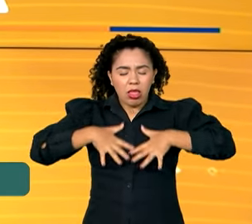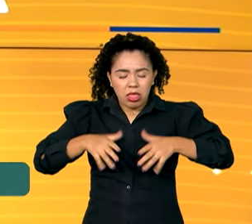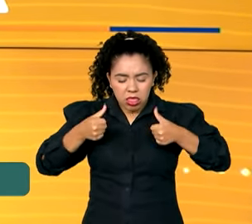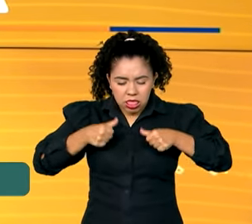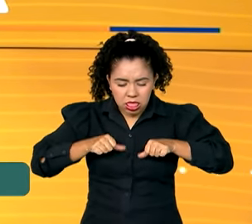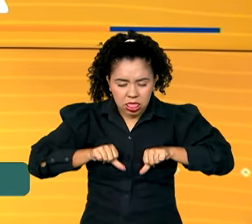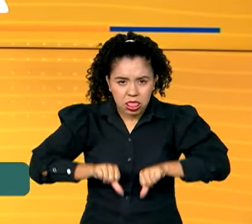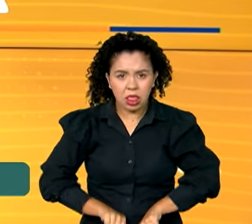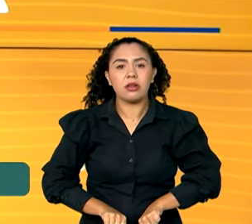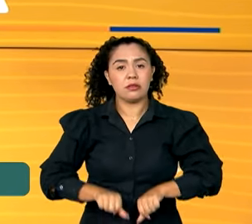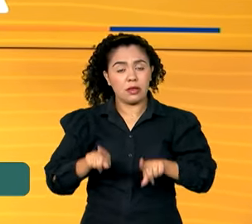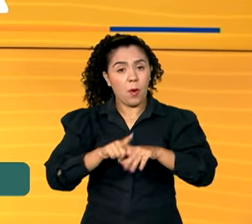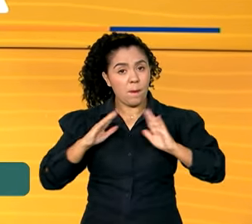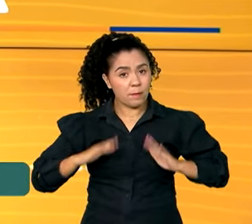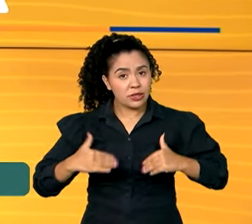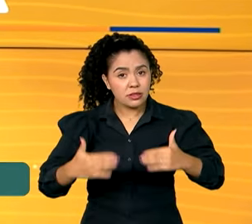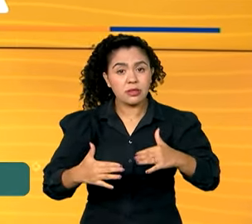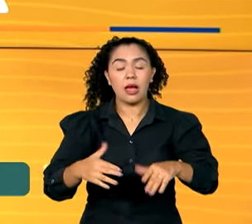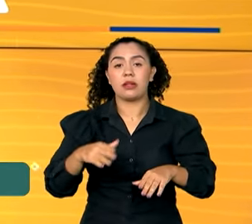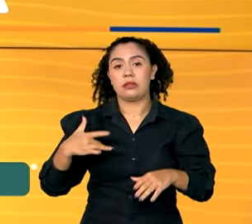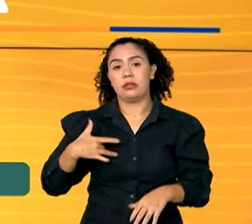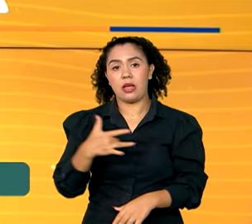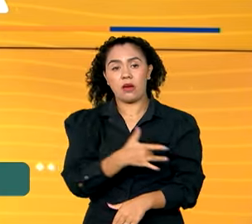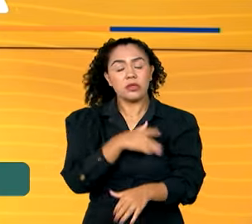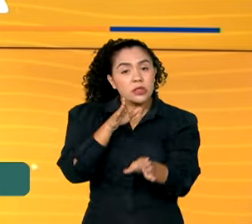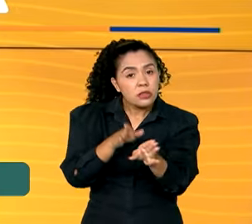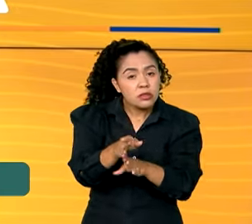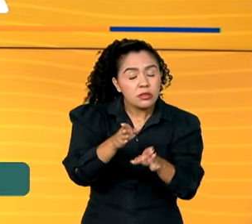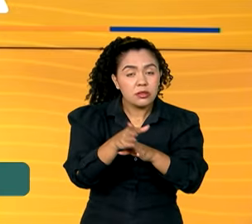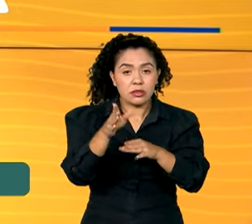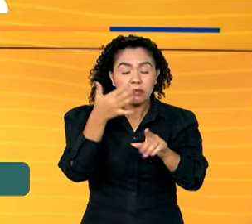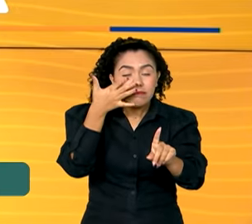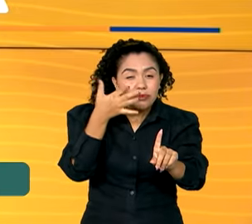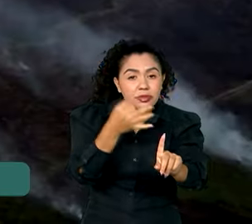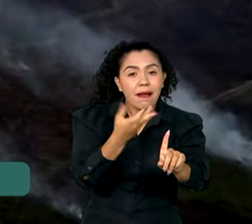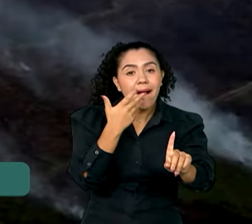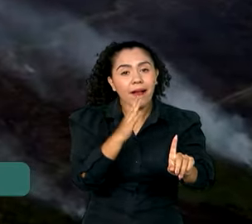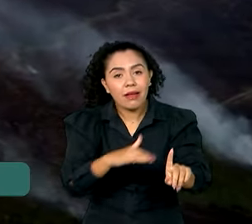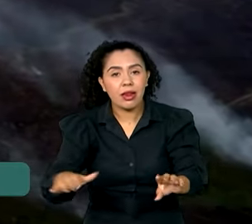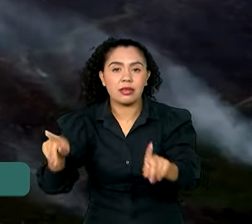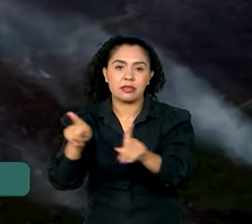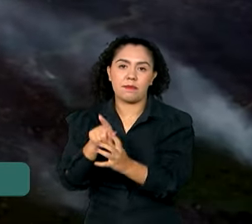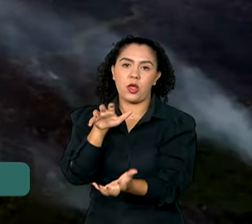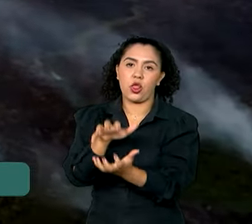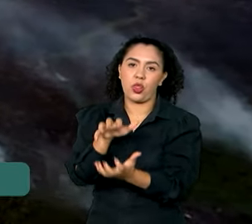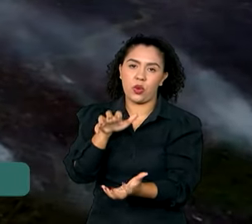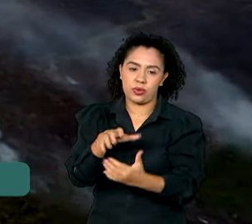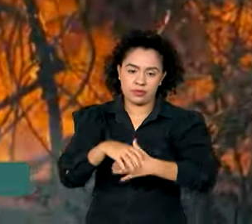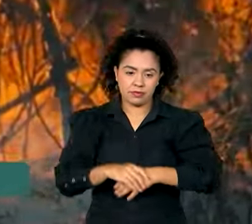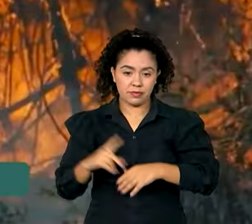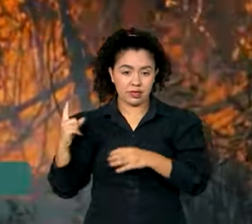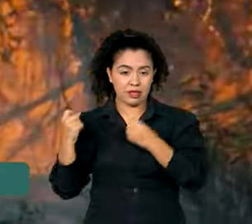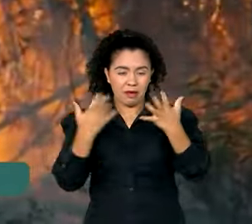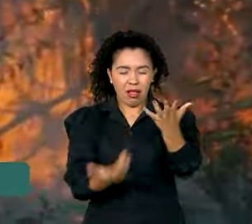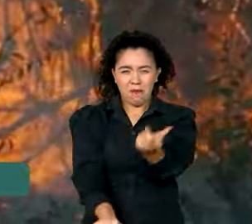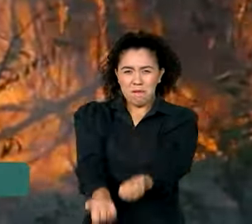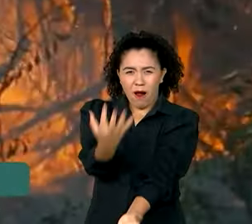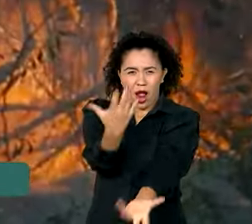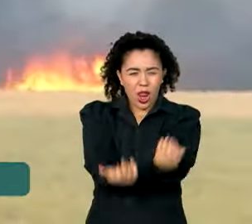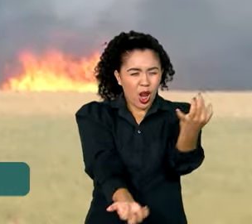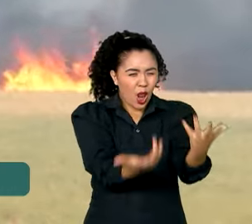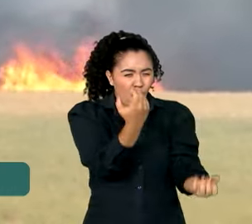Saúde recomenda atenção especial com crianças e idosos. Com as queimadas e incêndios